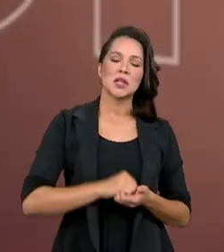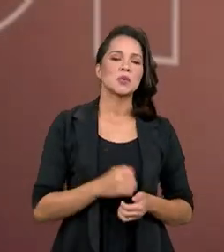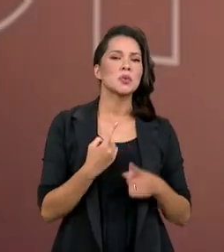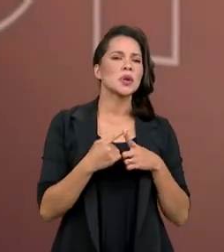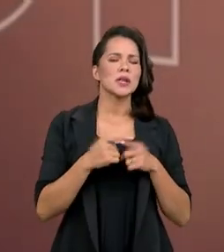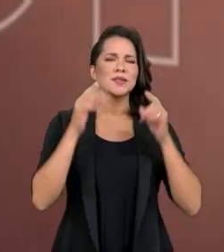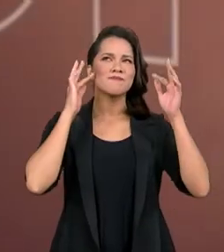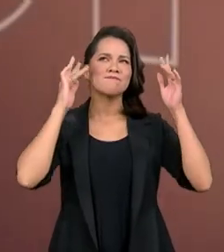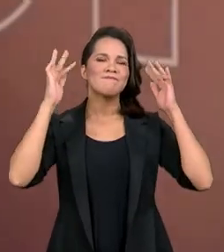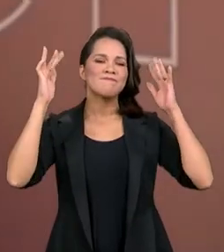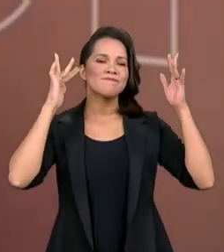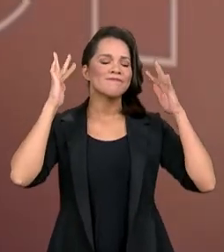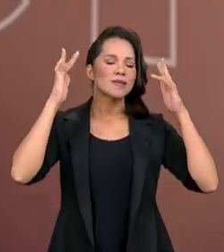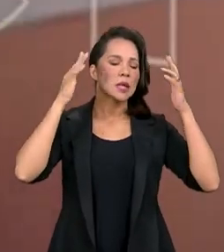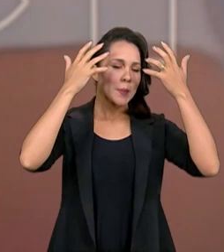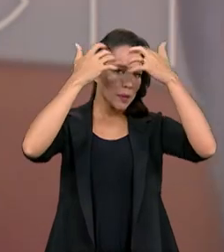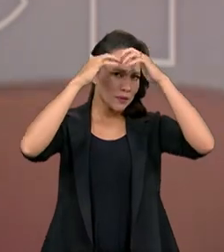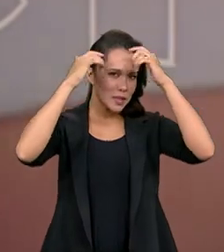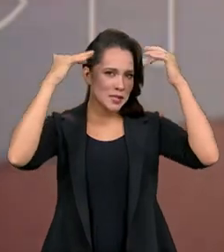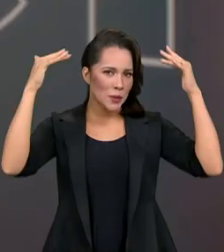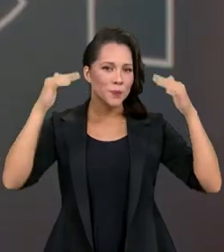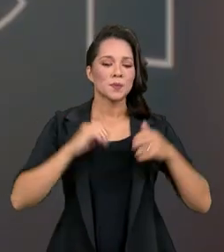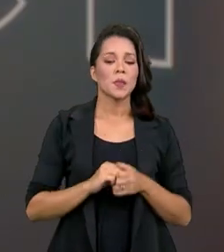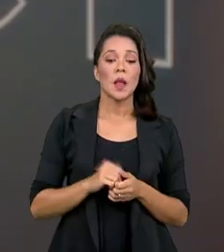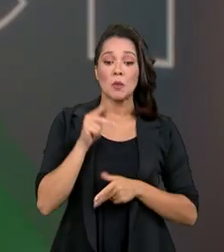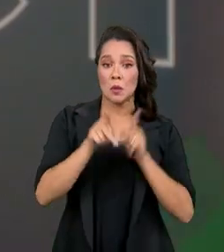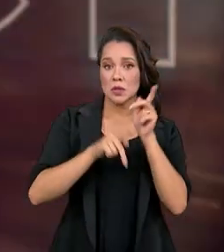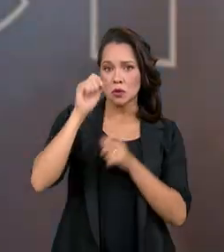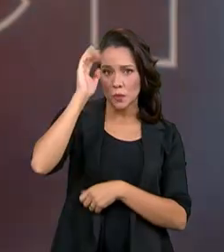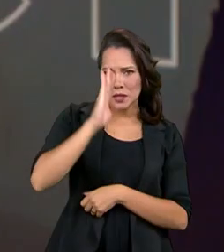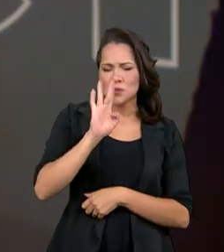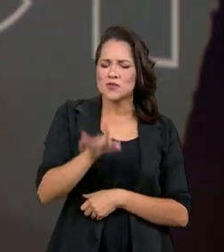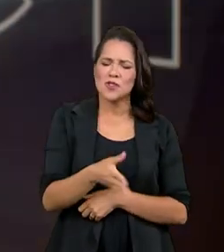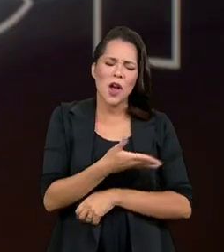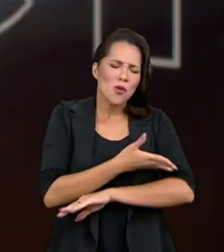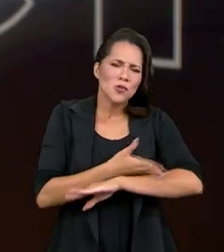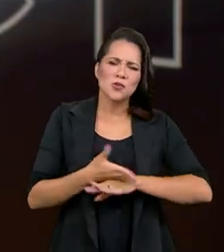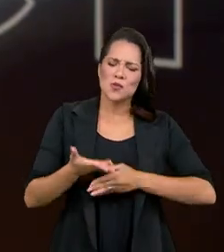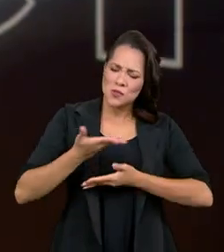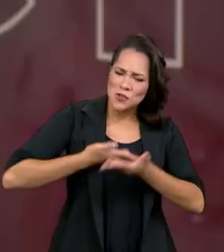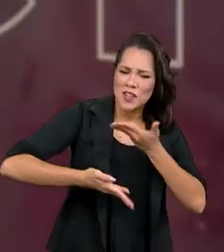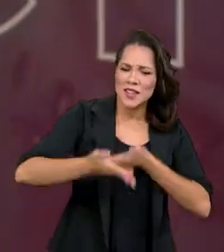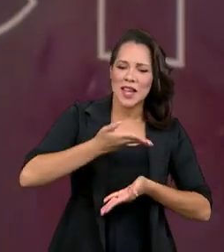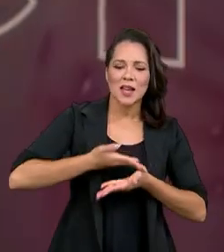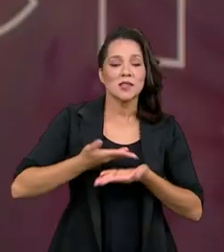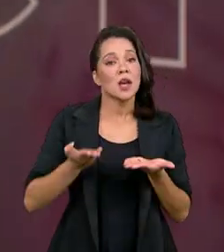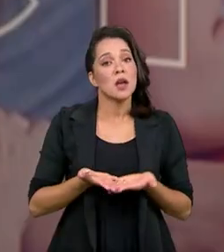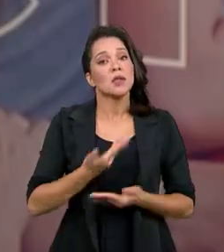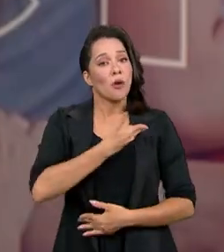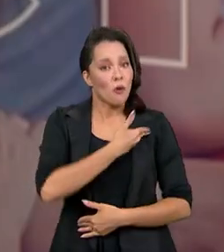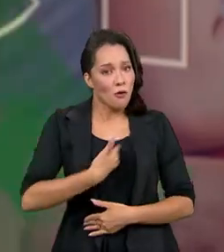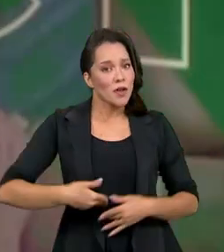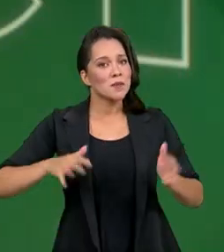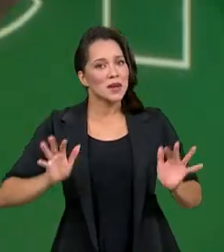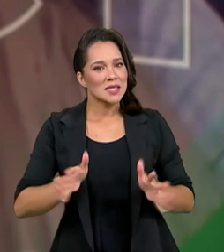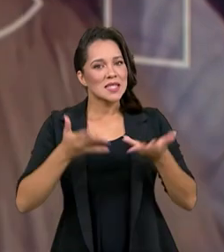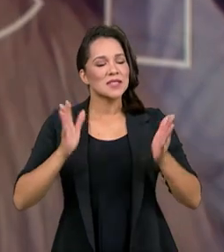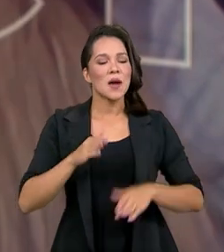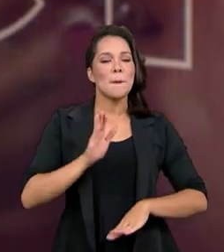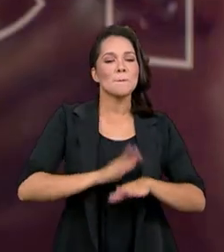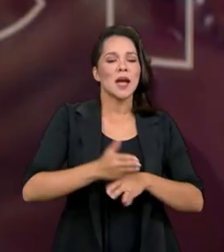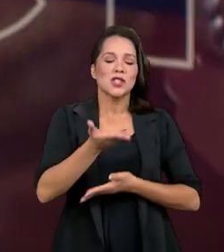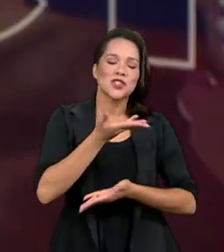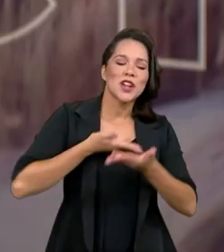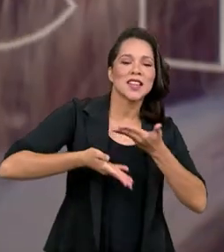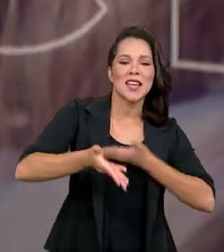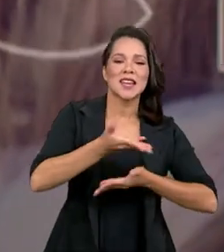reflexão. O povo brasileiro já é solidário, então por que um governo para incentivar a solidariedade? Um